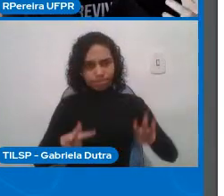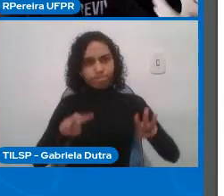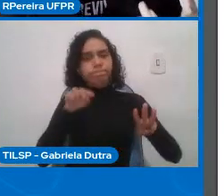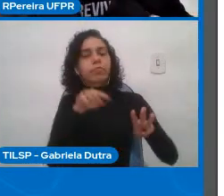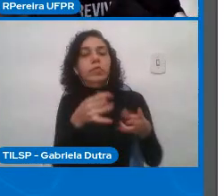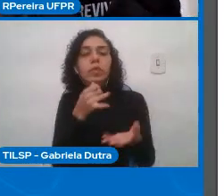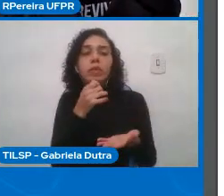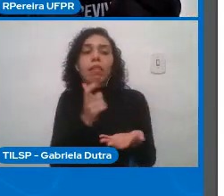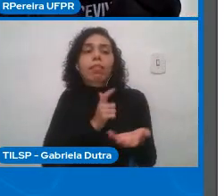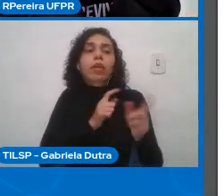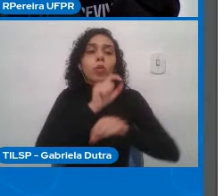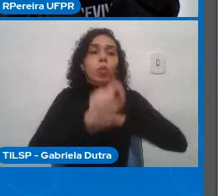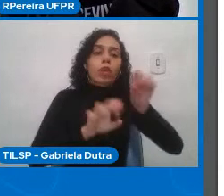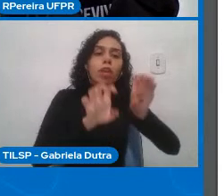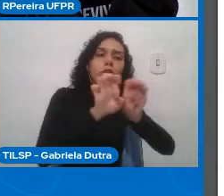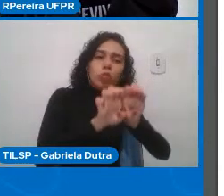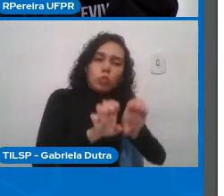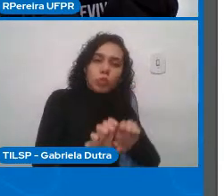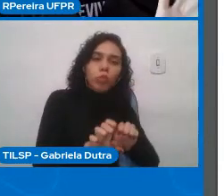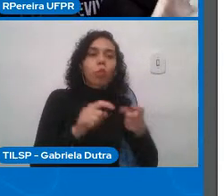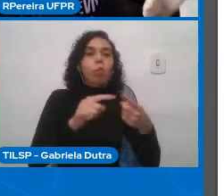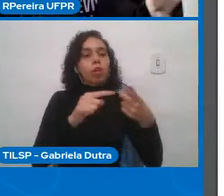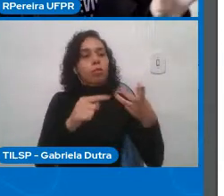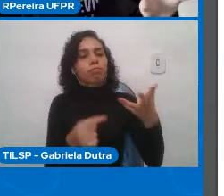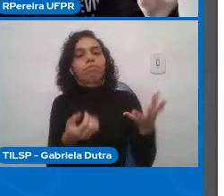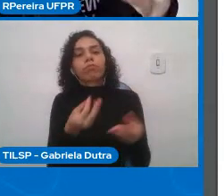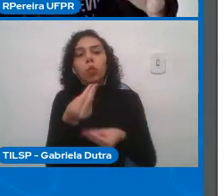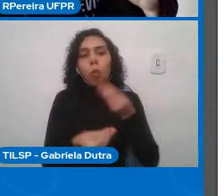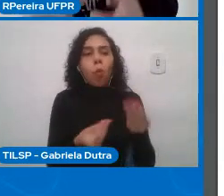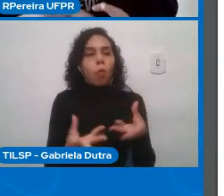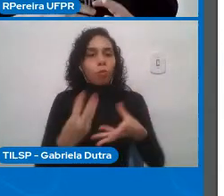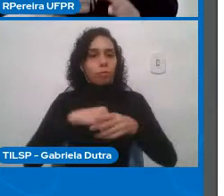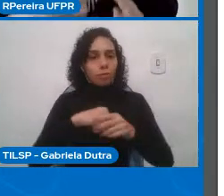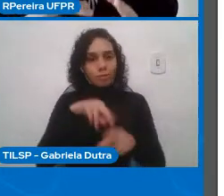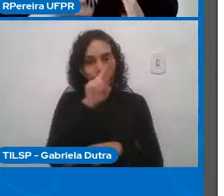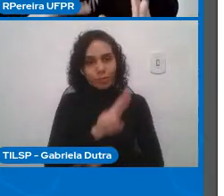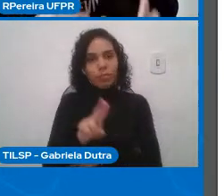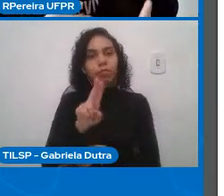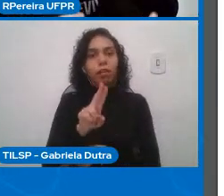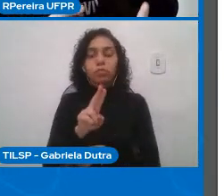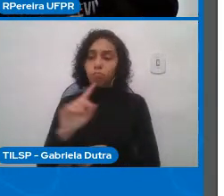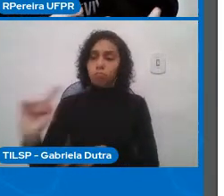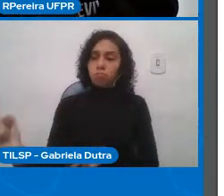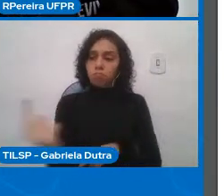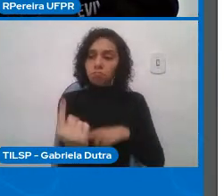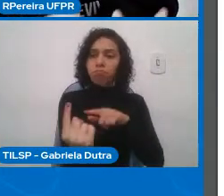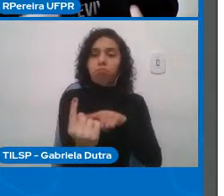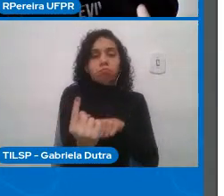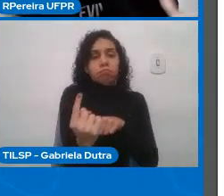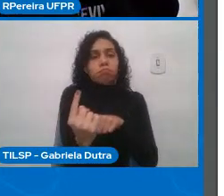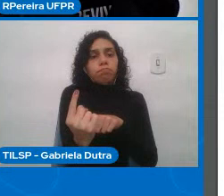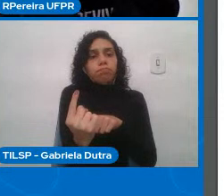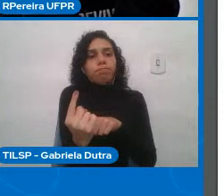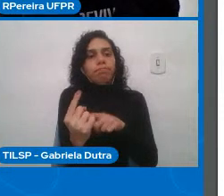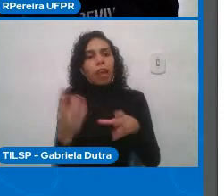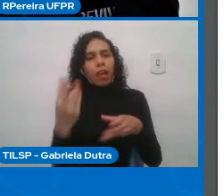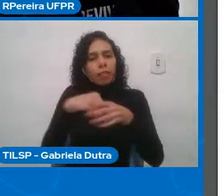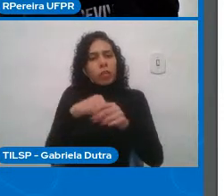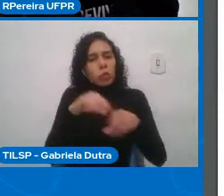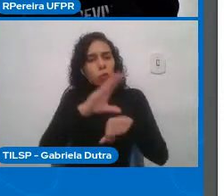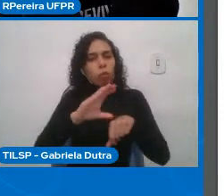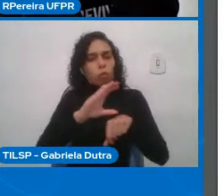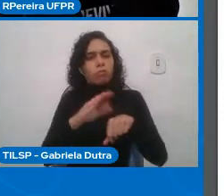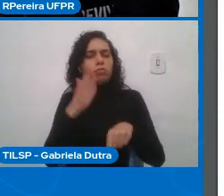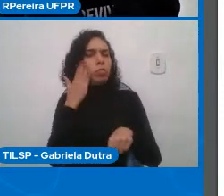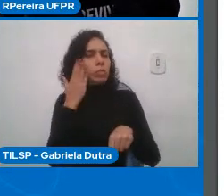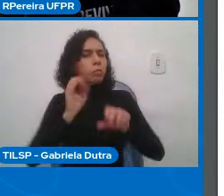como que as coisas aqui funcionam e é para que a pessoa chegue e ela se situa ela se conheça e saiba que recursos